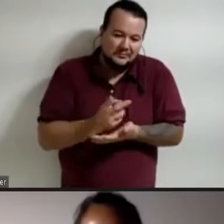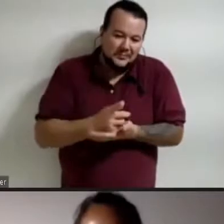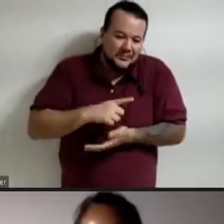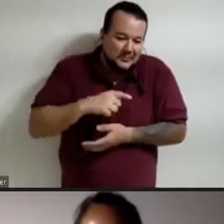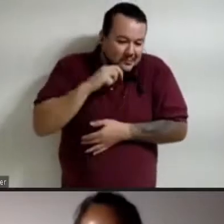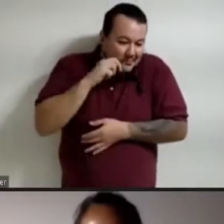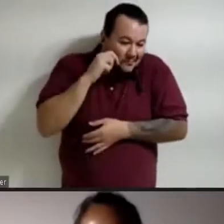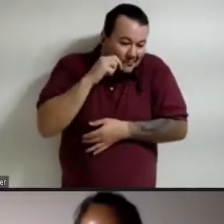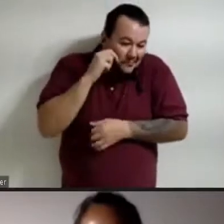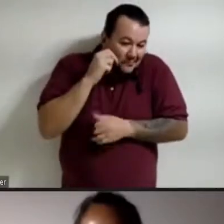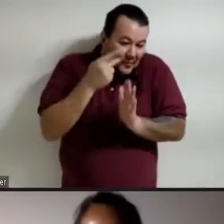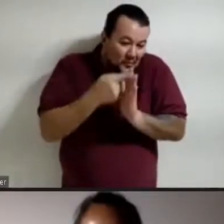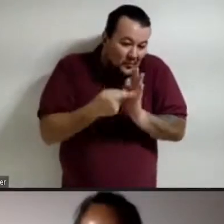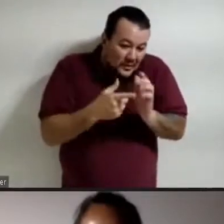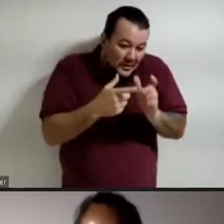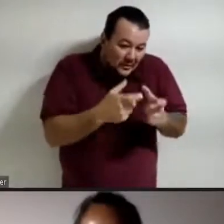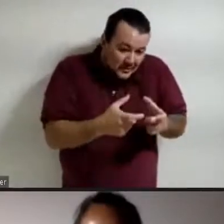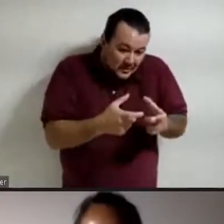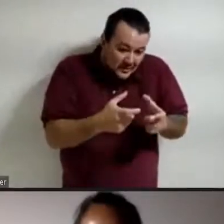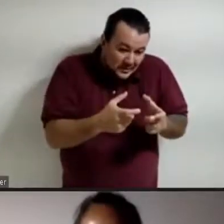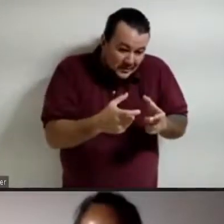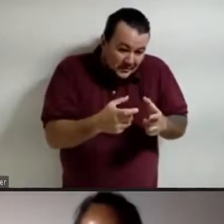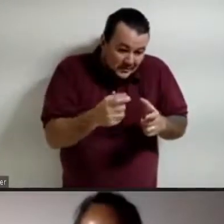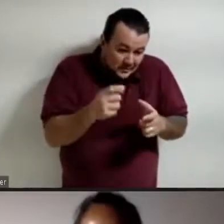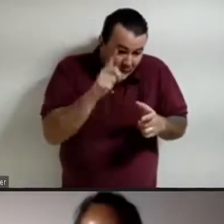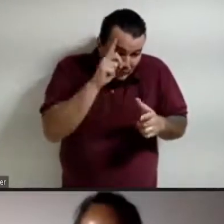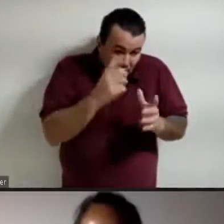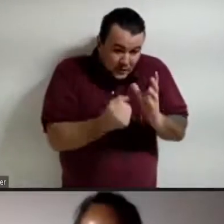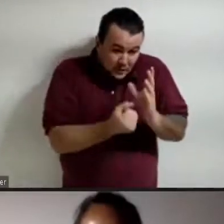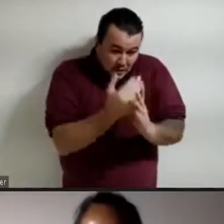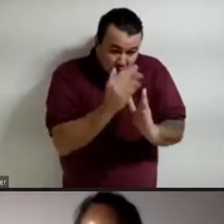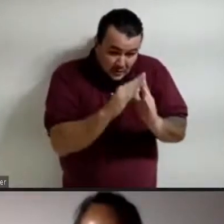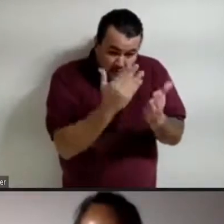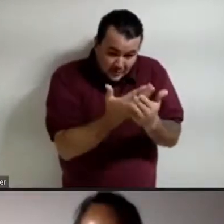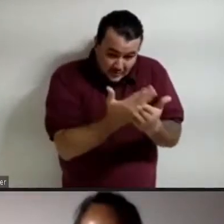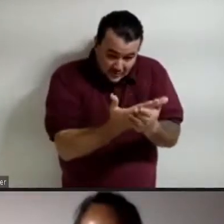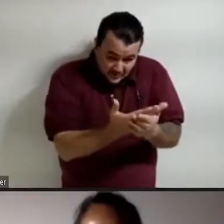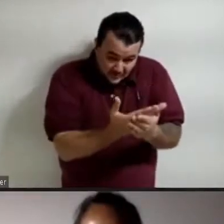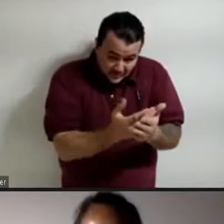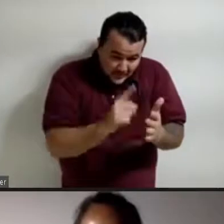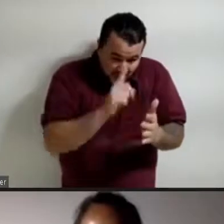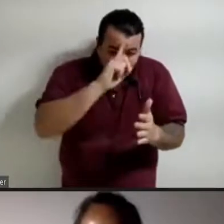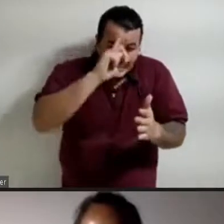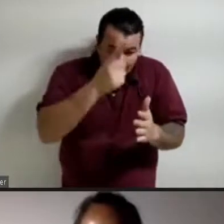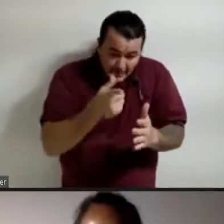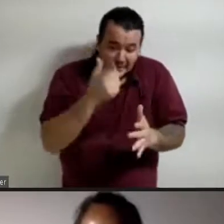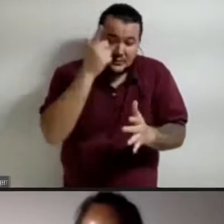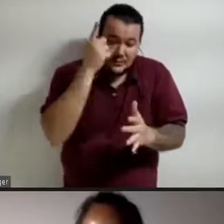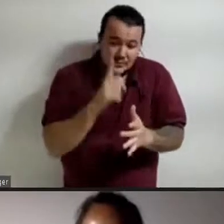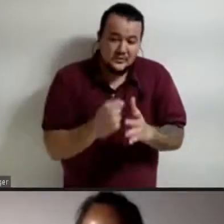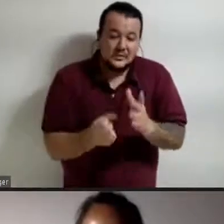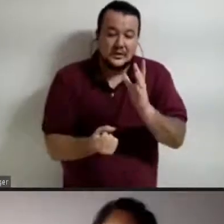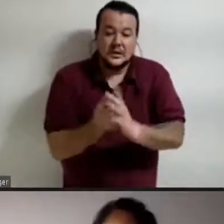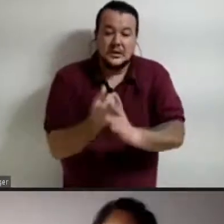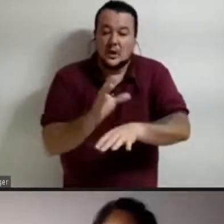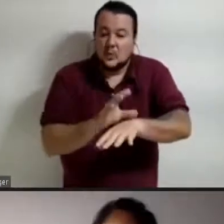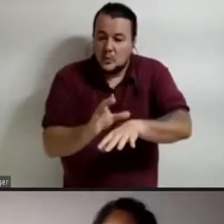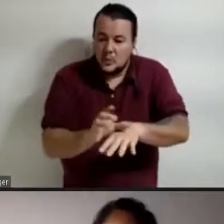o colégio lá, a ideia é a gente consiga promover cursos, minicursos,